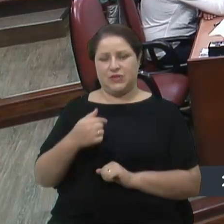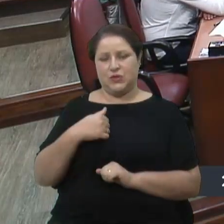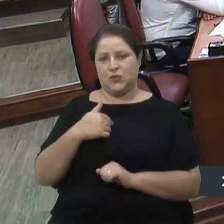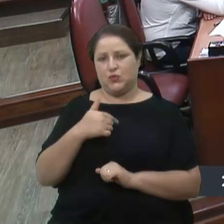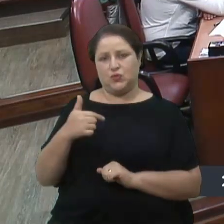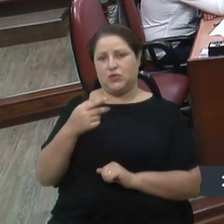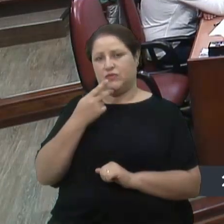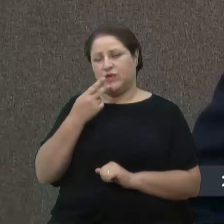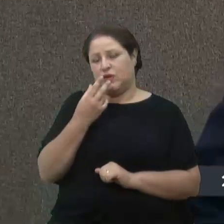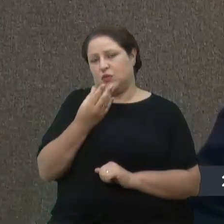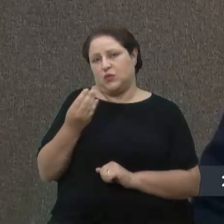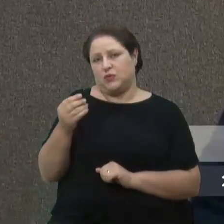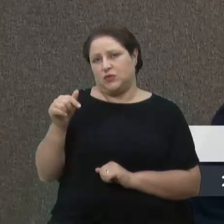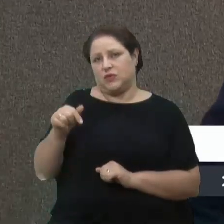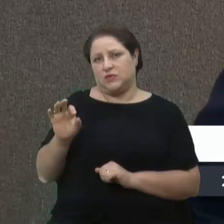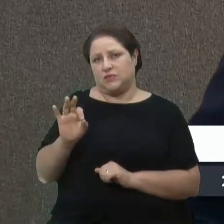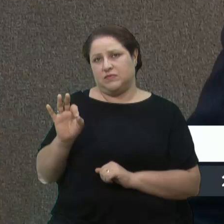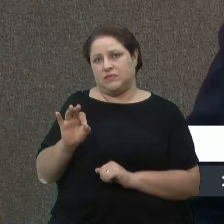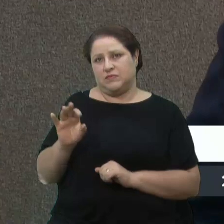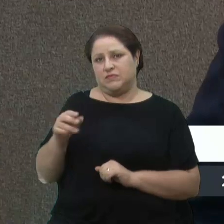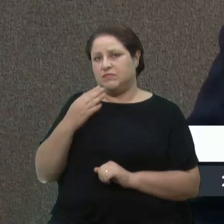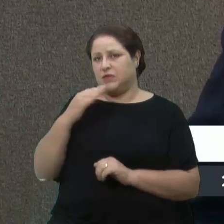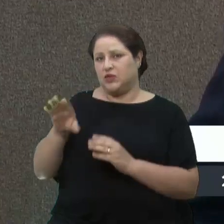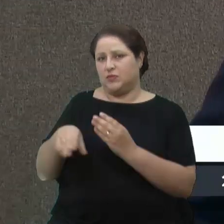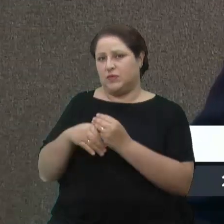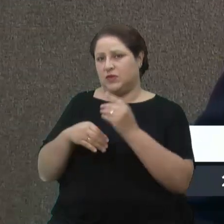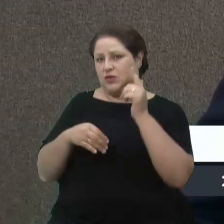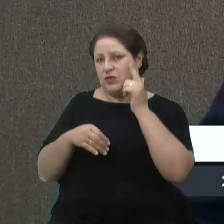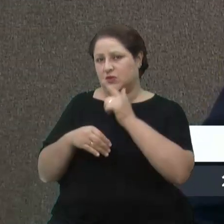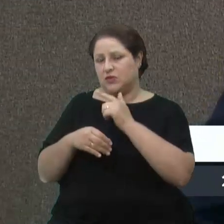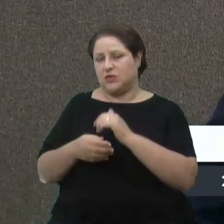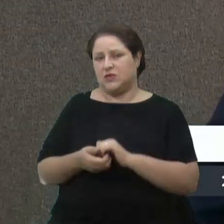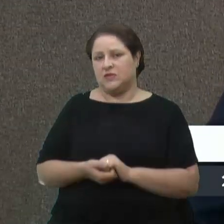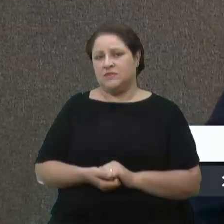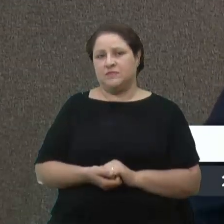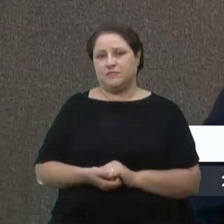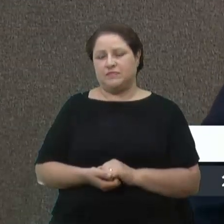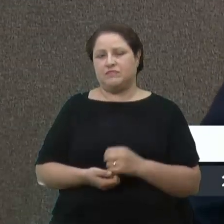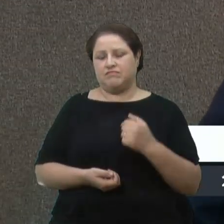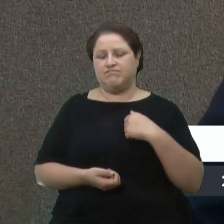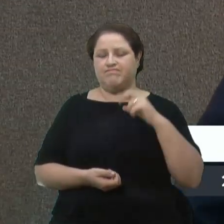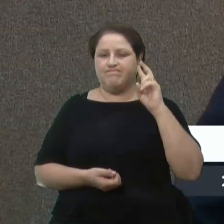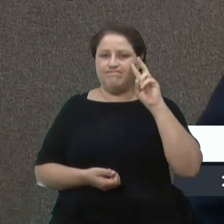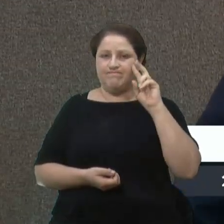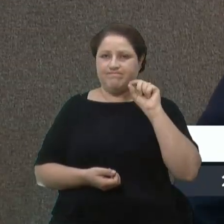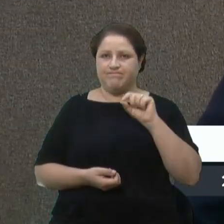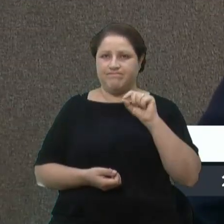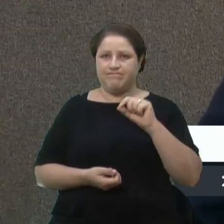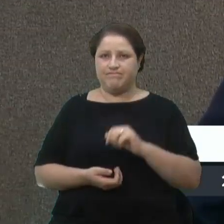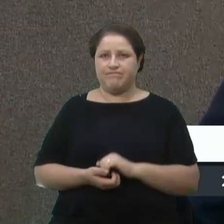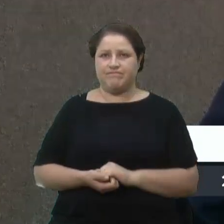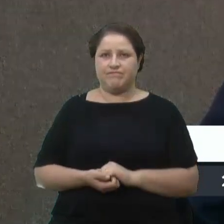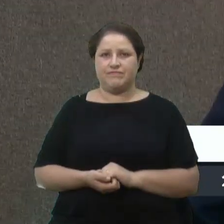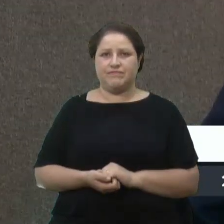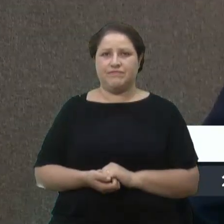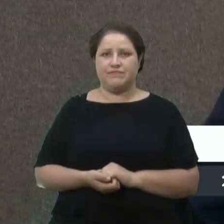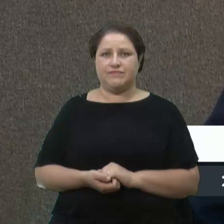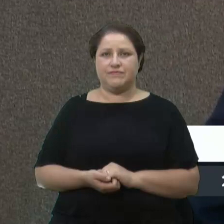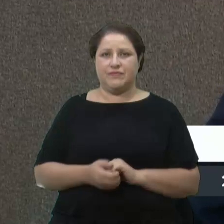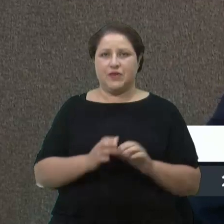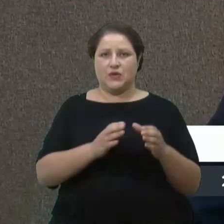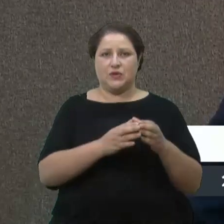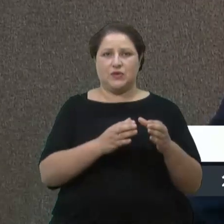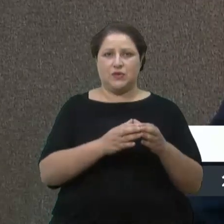tenho falado muito aqui, mas sim, me reporta a frente